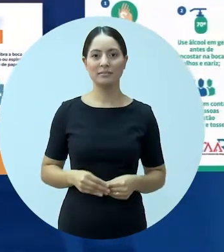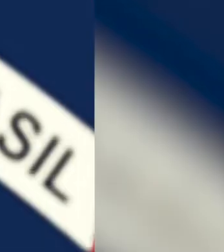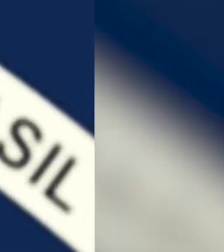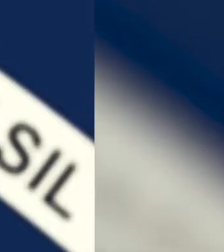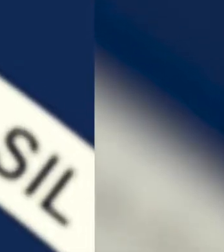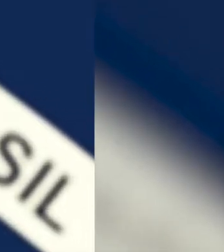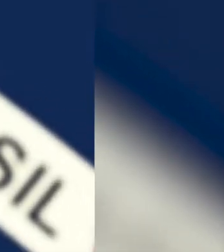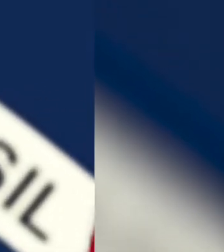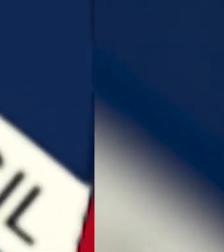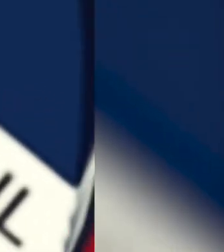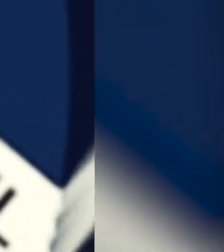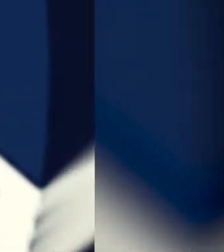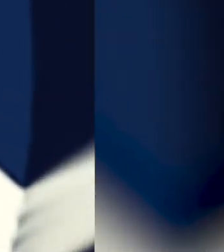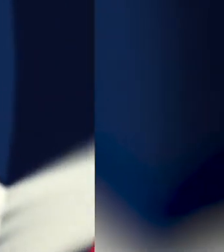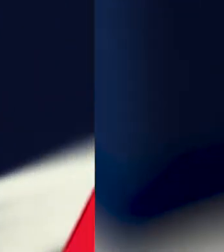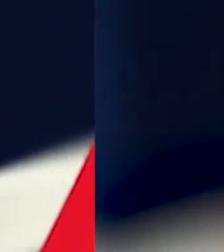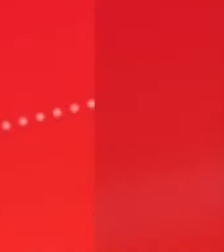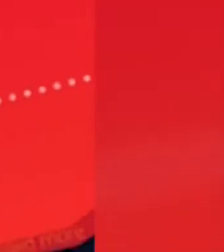sua parte.